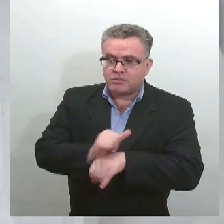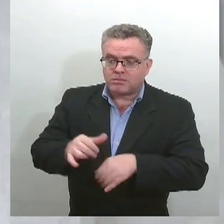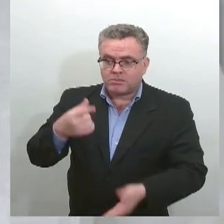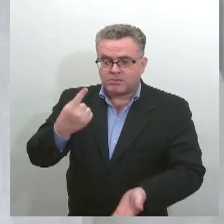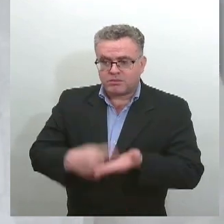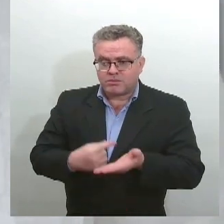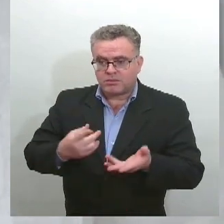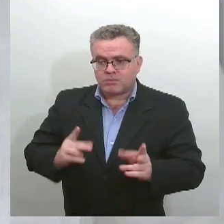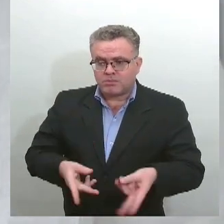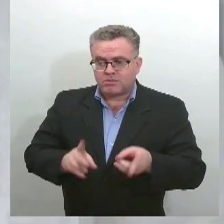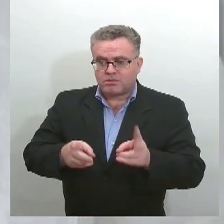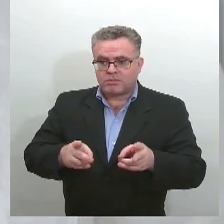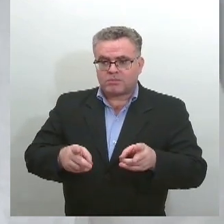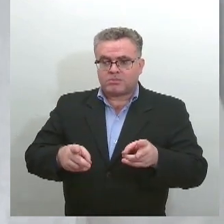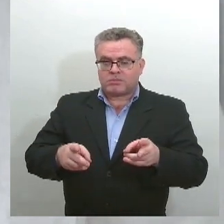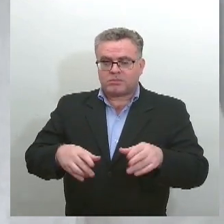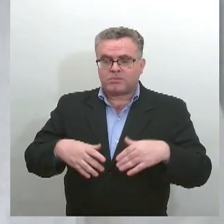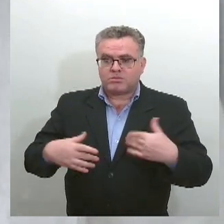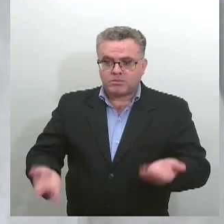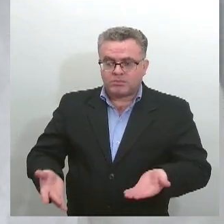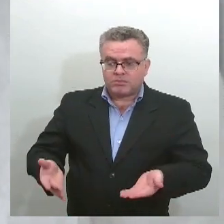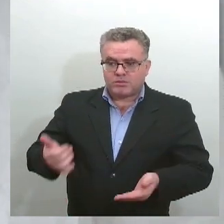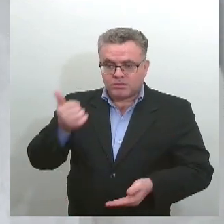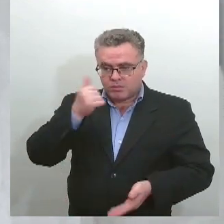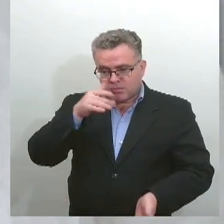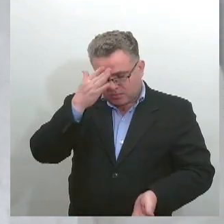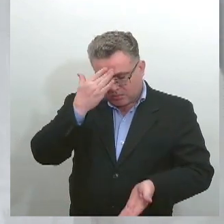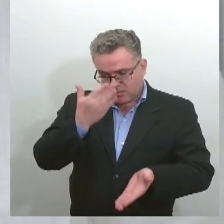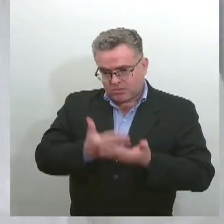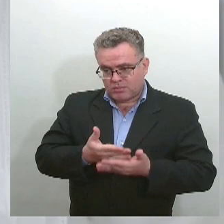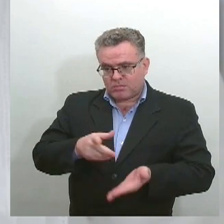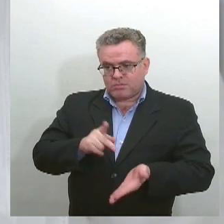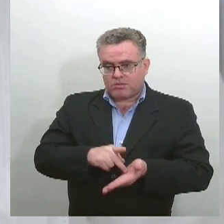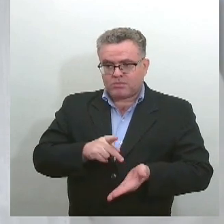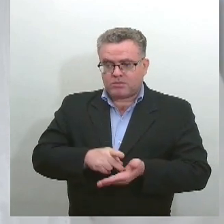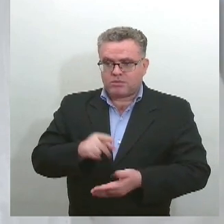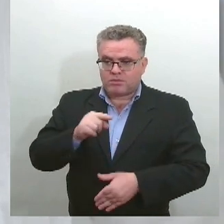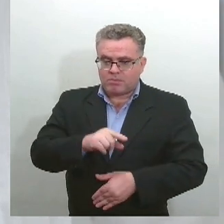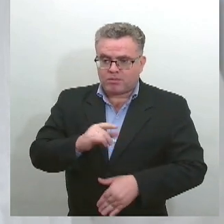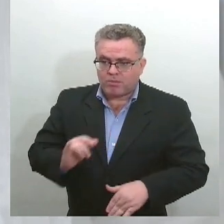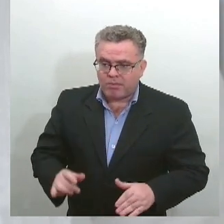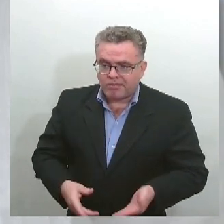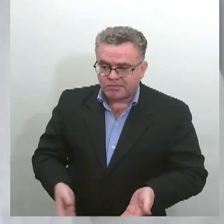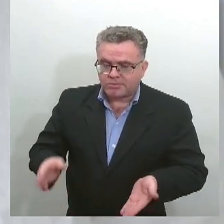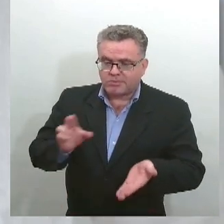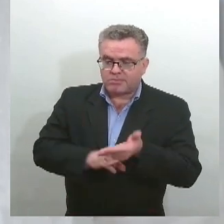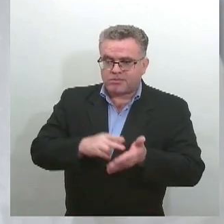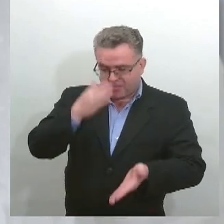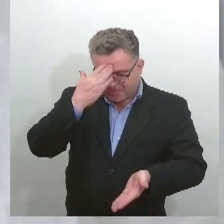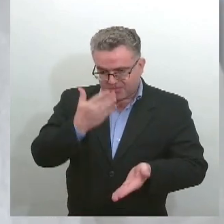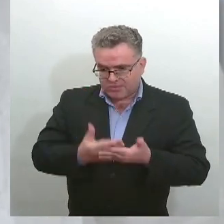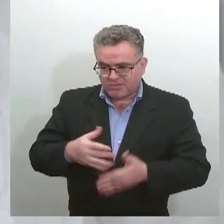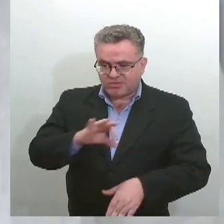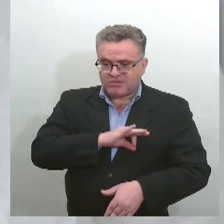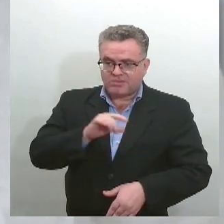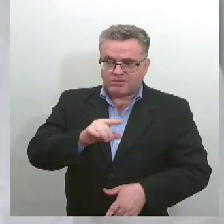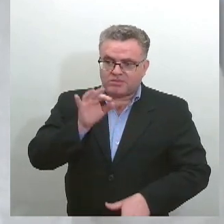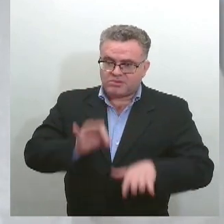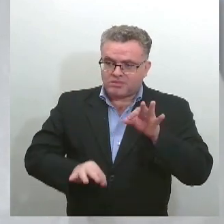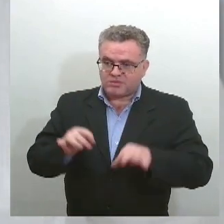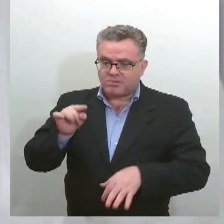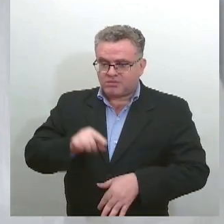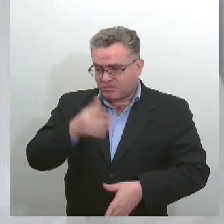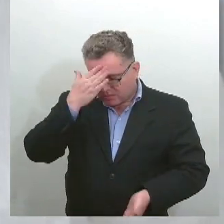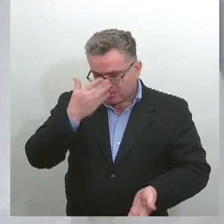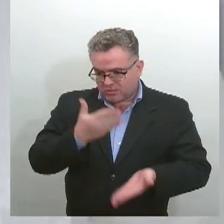a confiar mais nas instituições. Então ela confia na polícia, ela confia no judiciário e quando ela se sente em